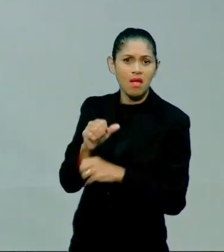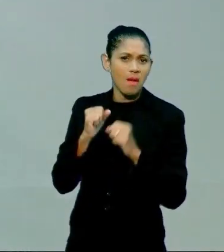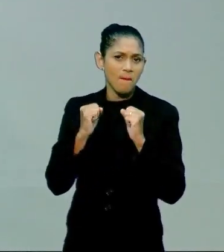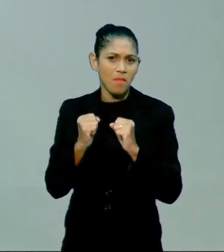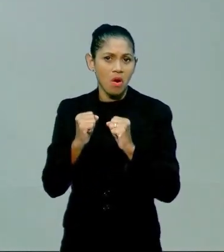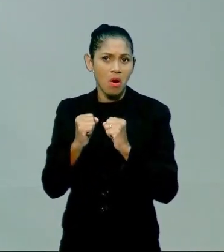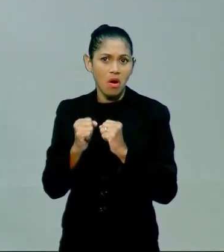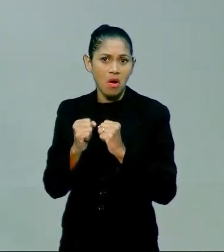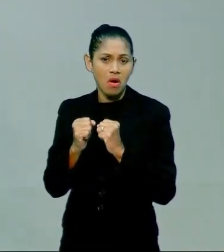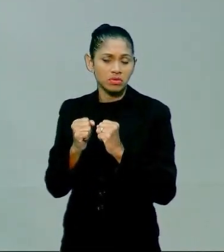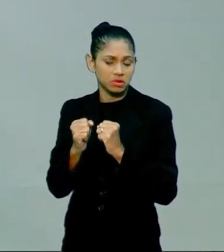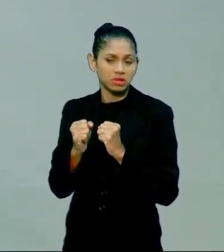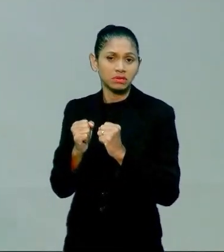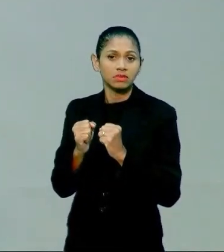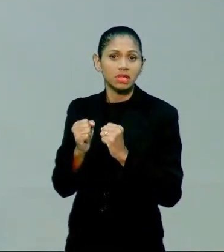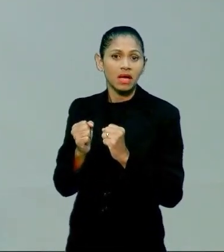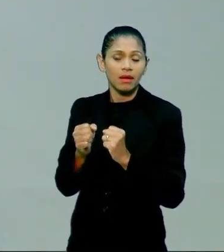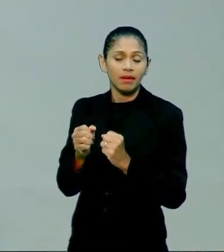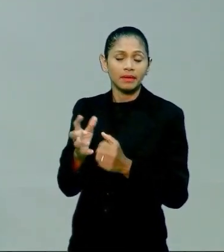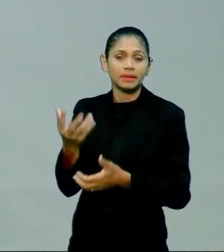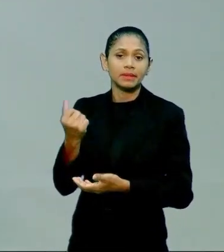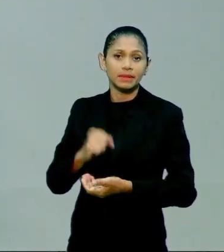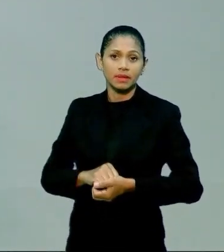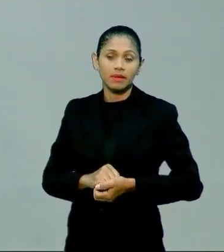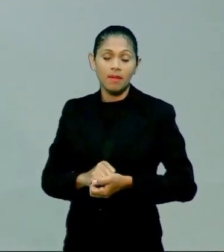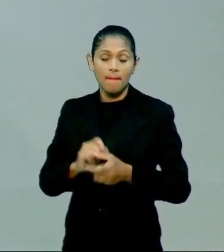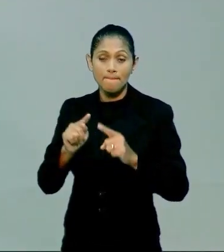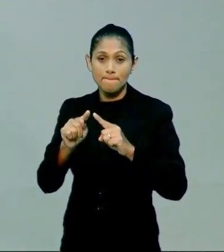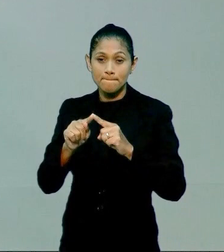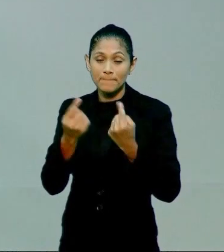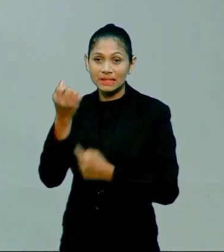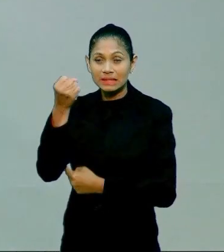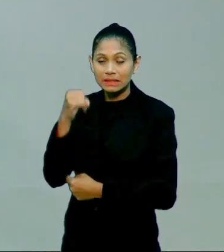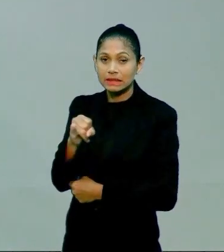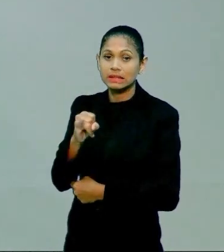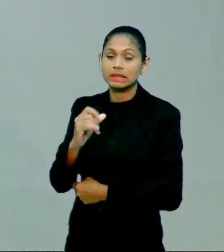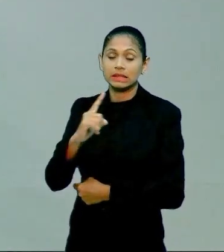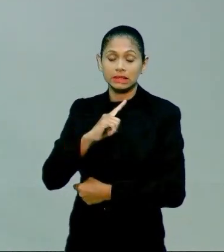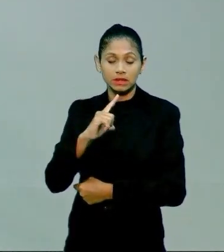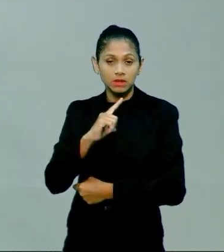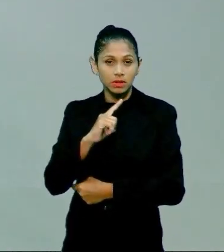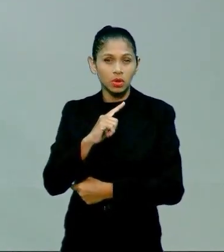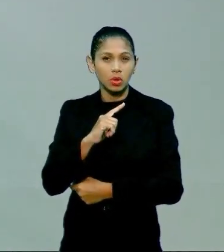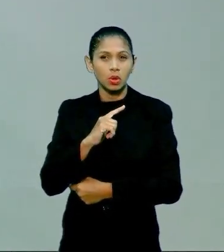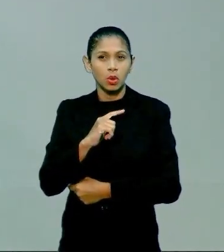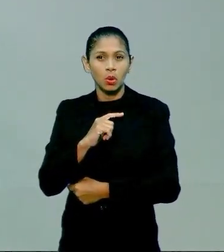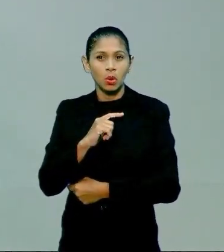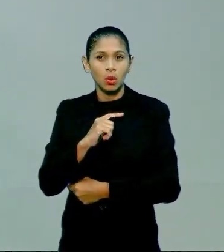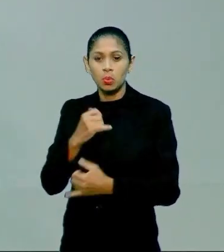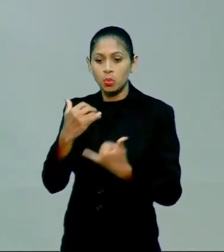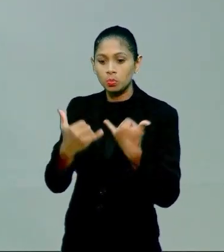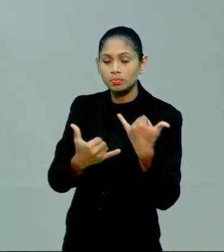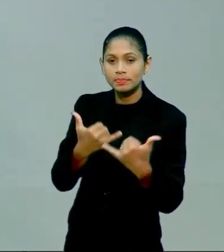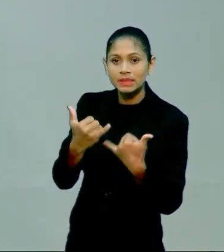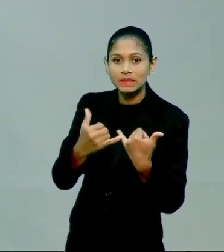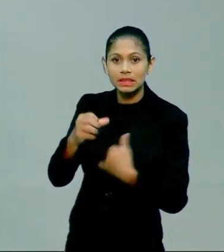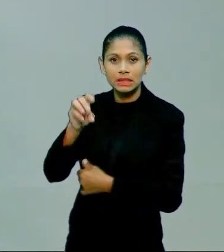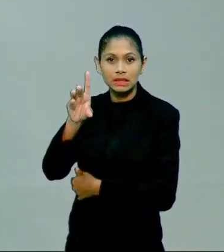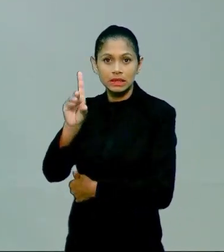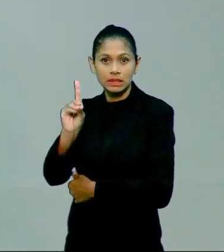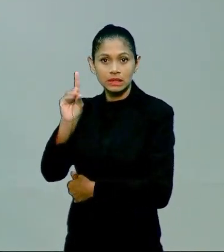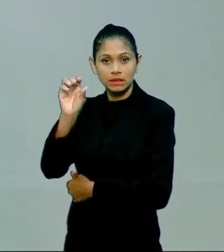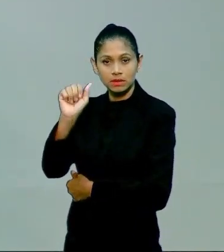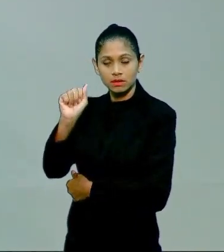divertindo. Agora, se eu for brincar de damas, não é mais brincadeira, é jogo, porque eu vou estabelecer que eu vou